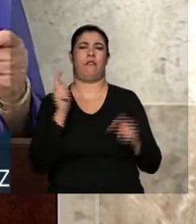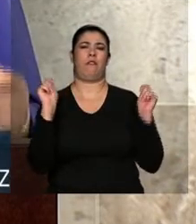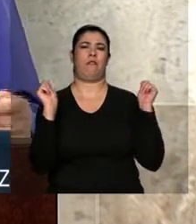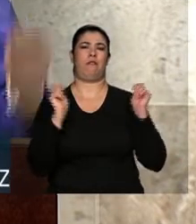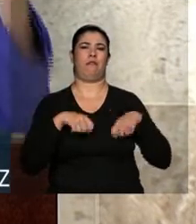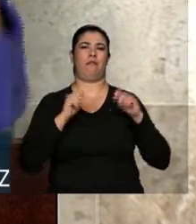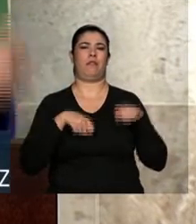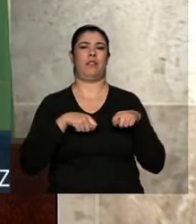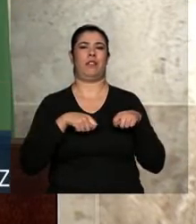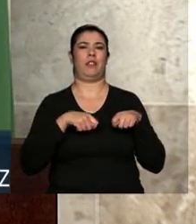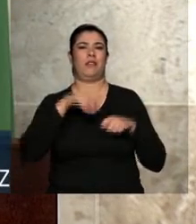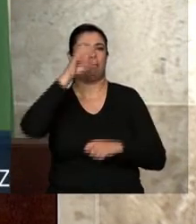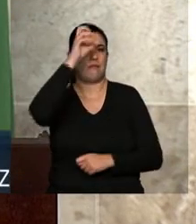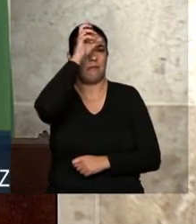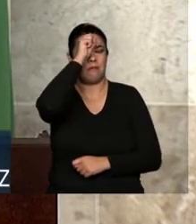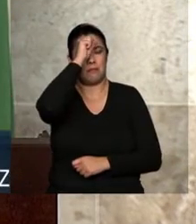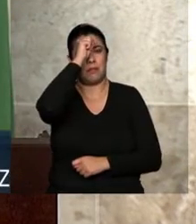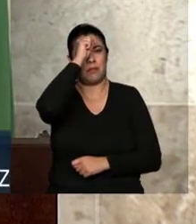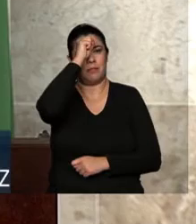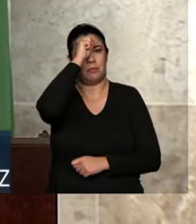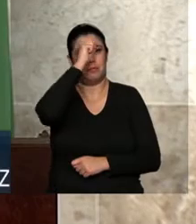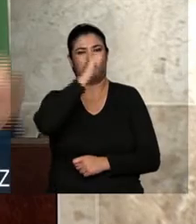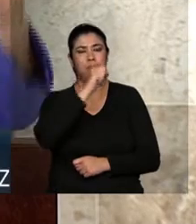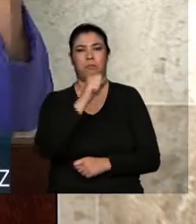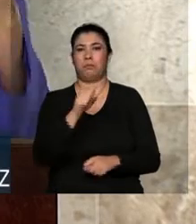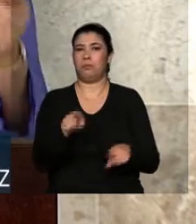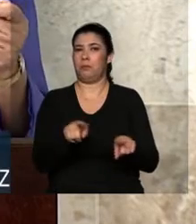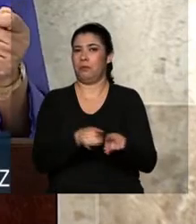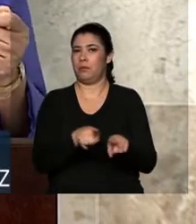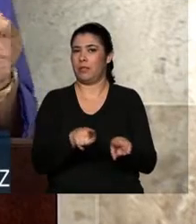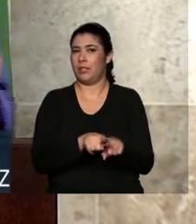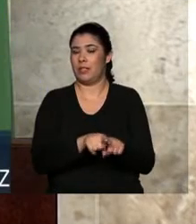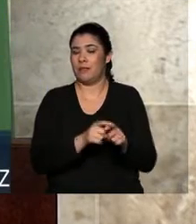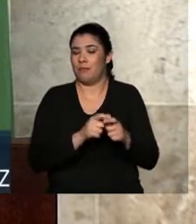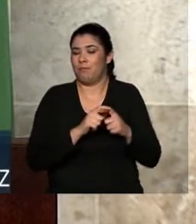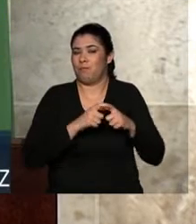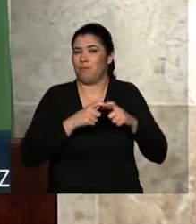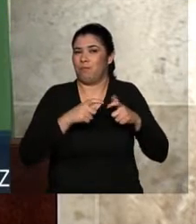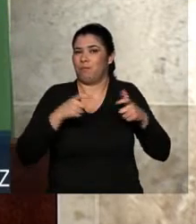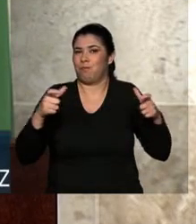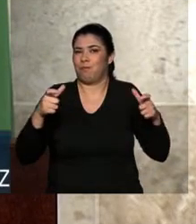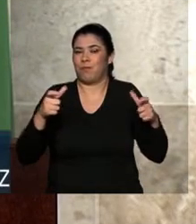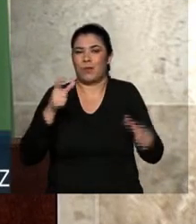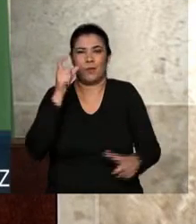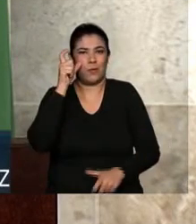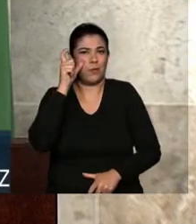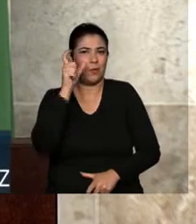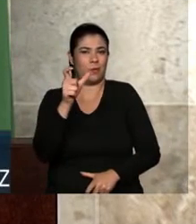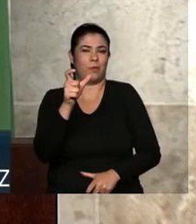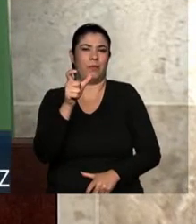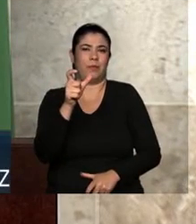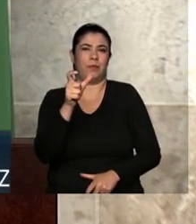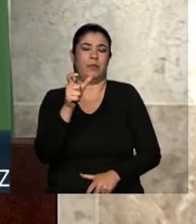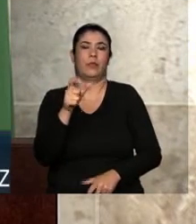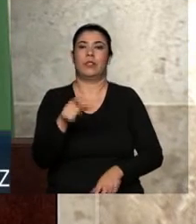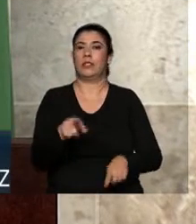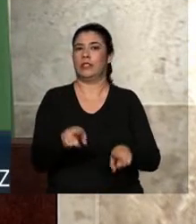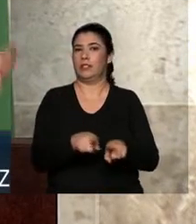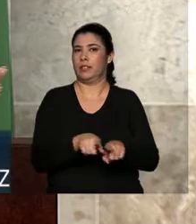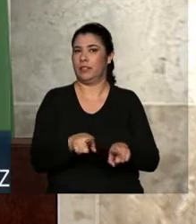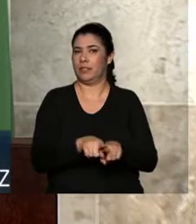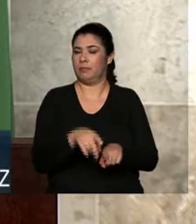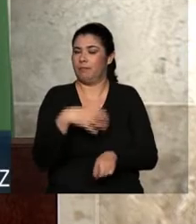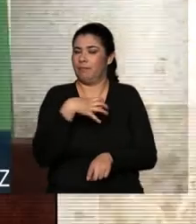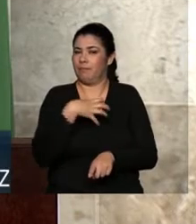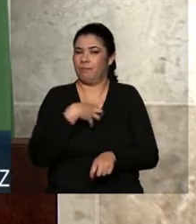de aprender, a imensa curiosidade e, bem